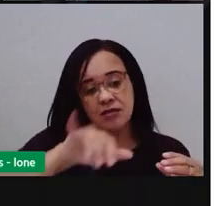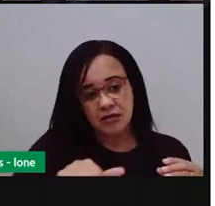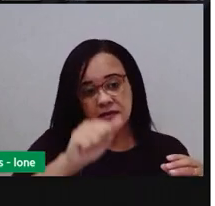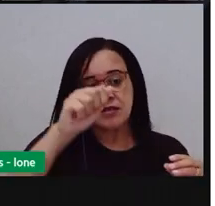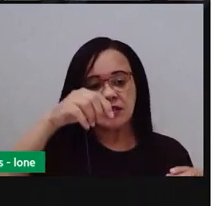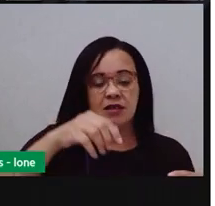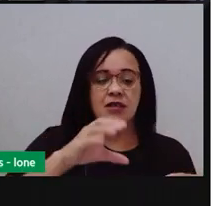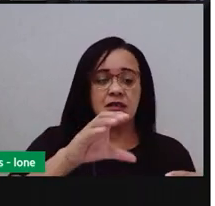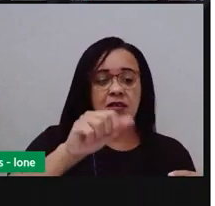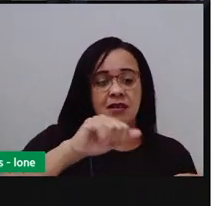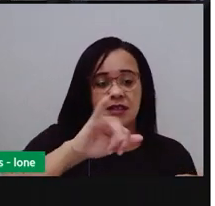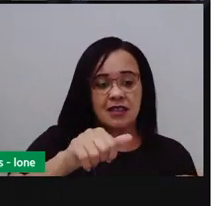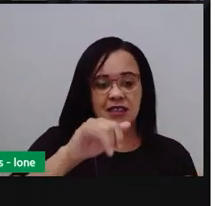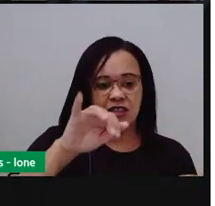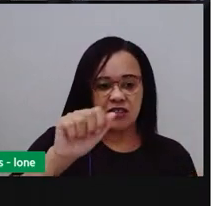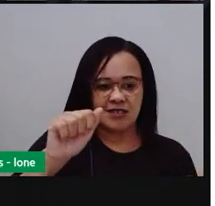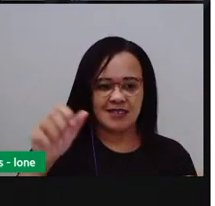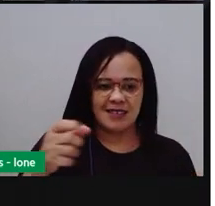jim e papo.